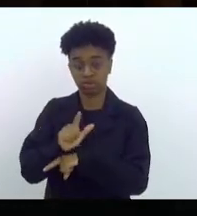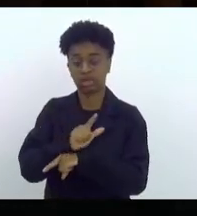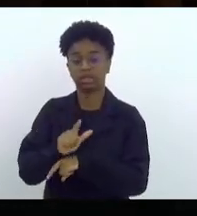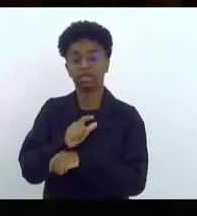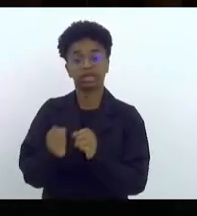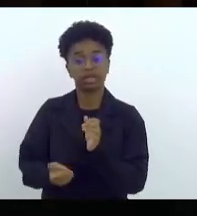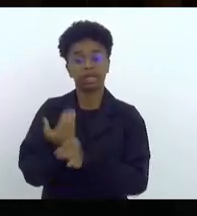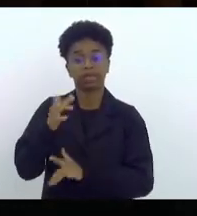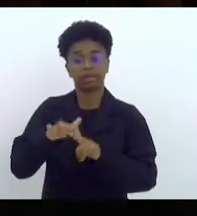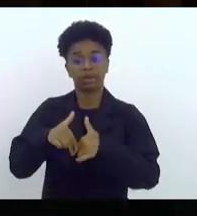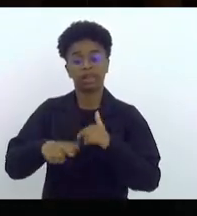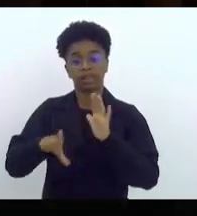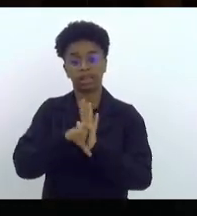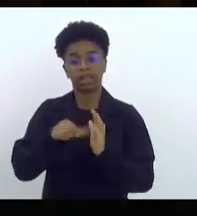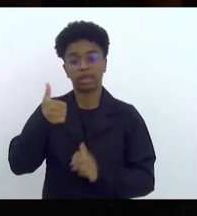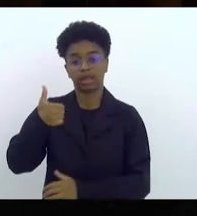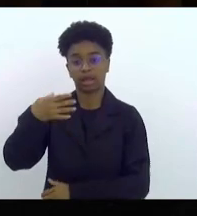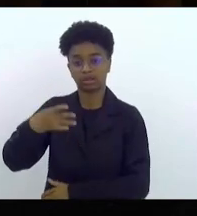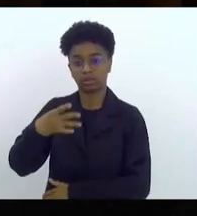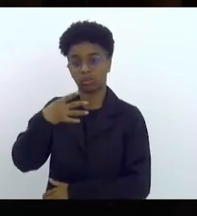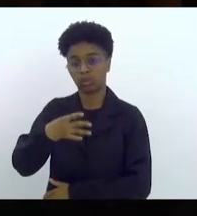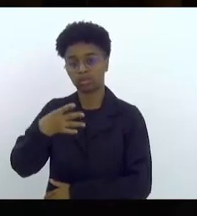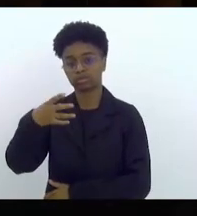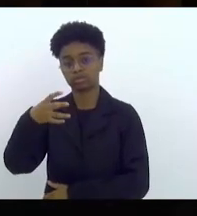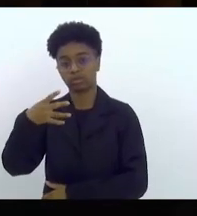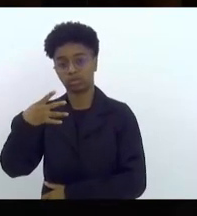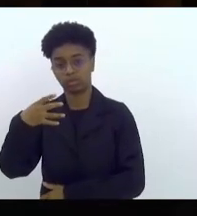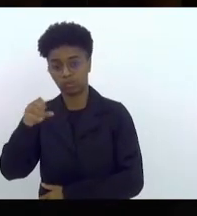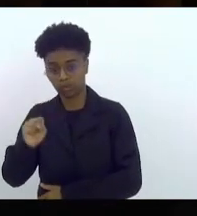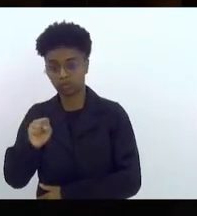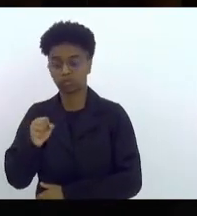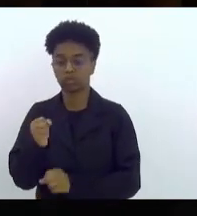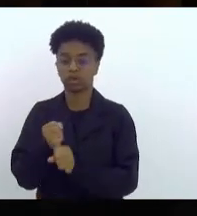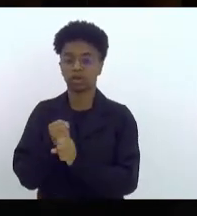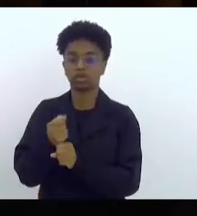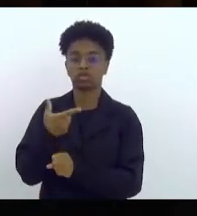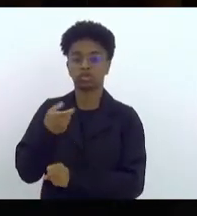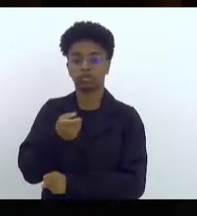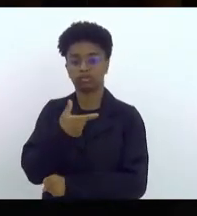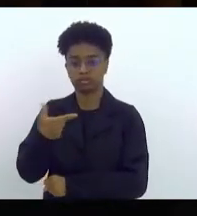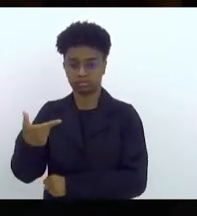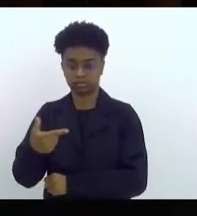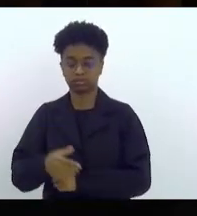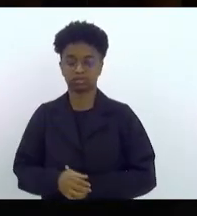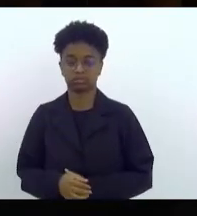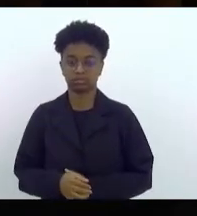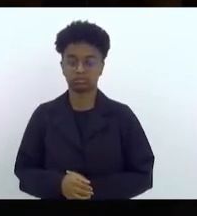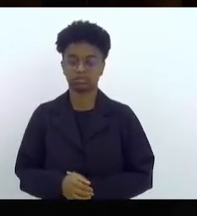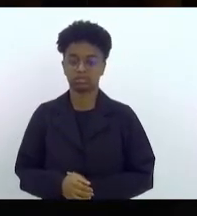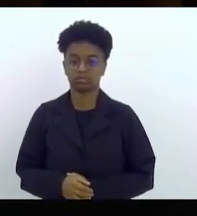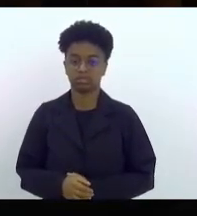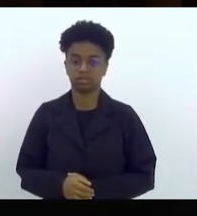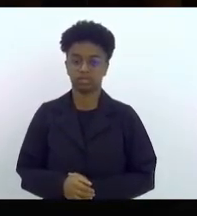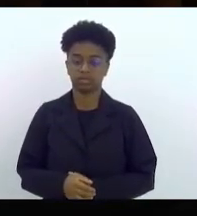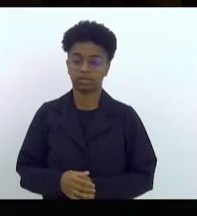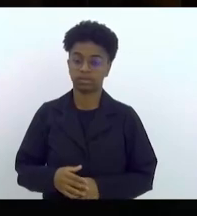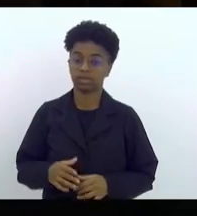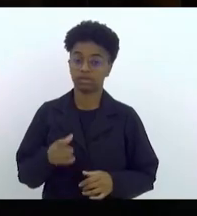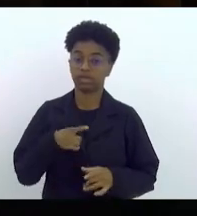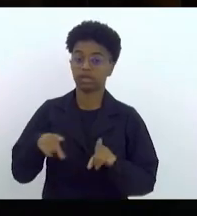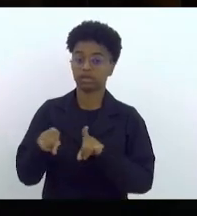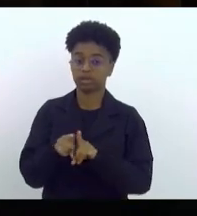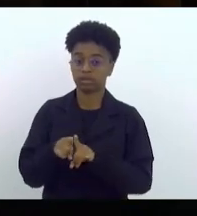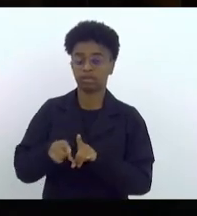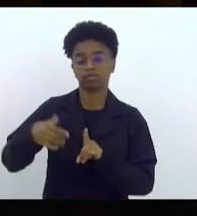instituído pela Lei 14.448 de 22, trazendo também a